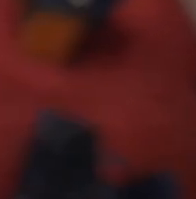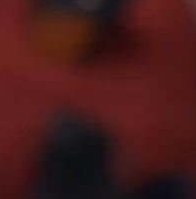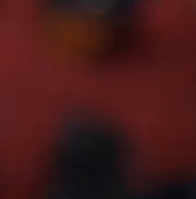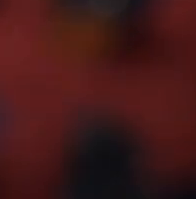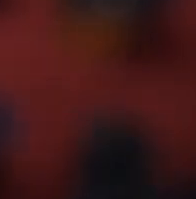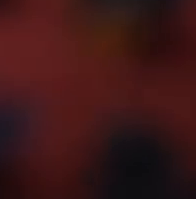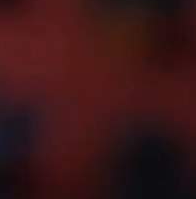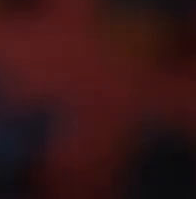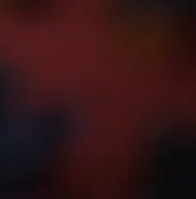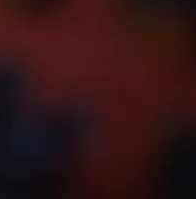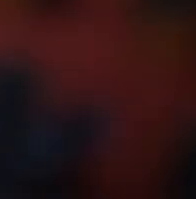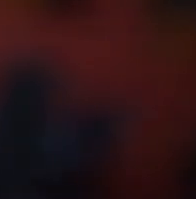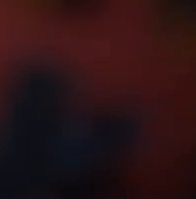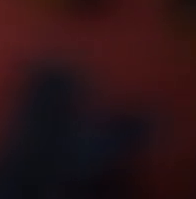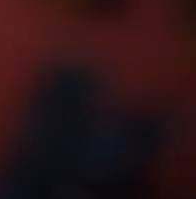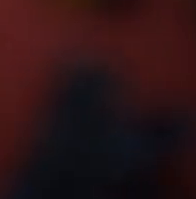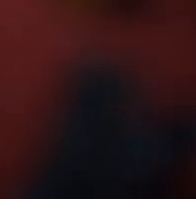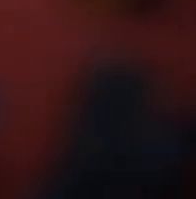PSD PSD PSD